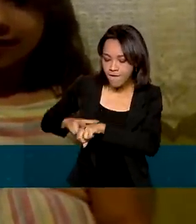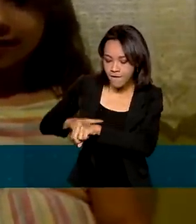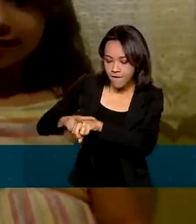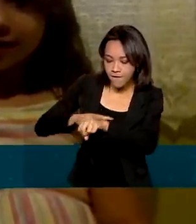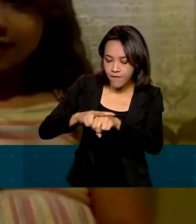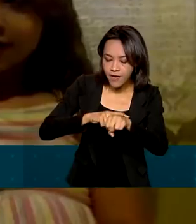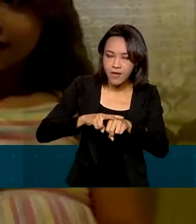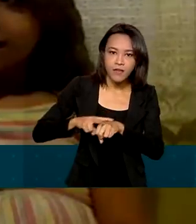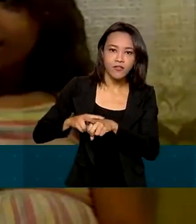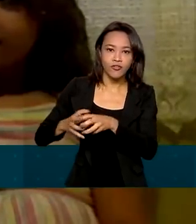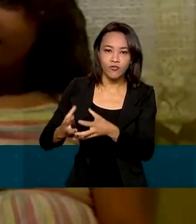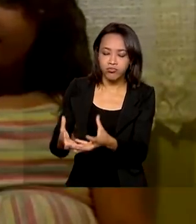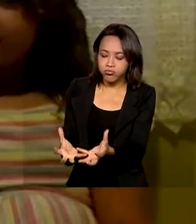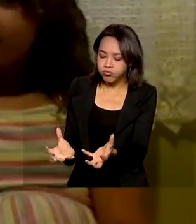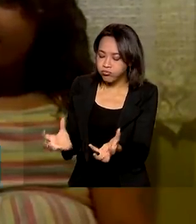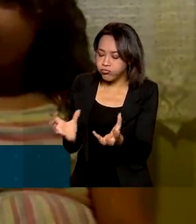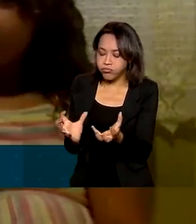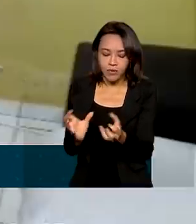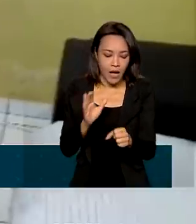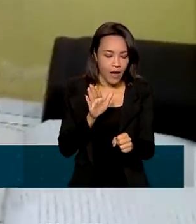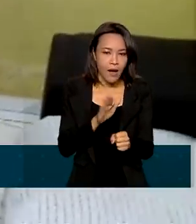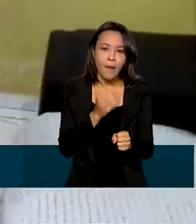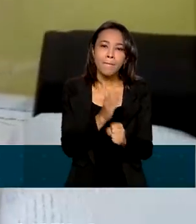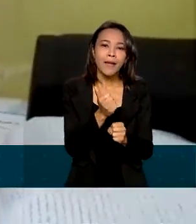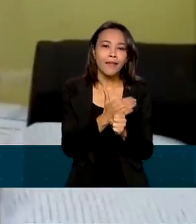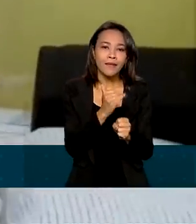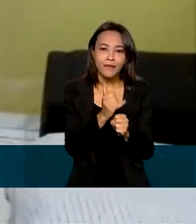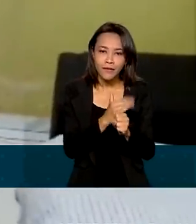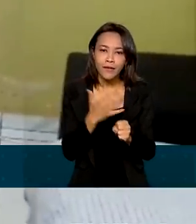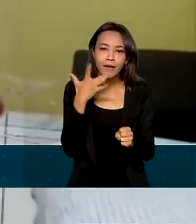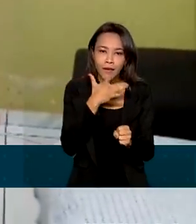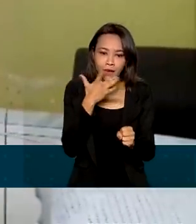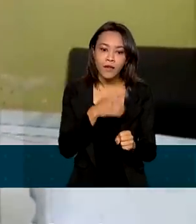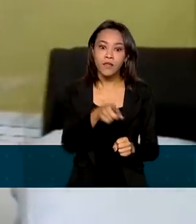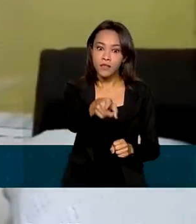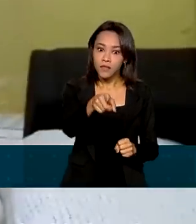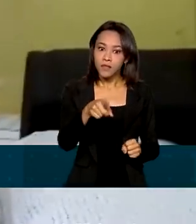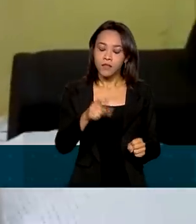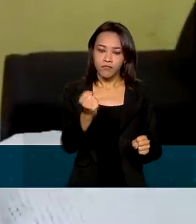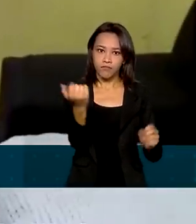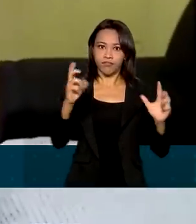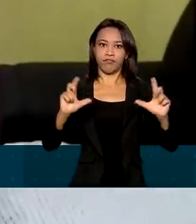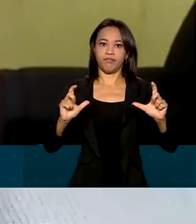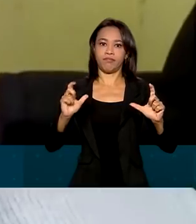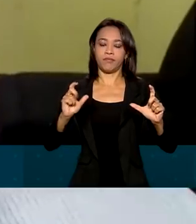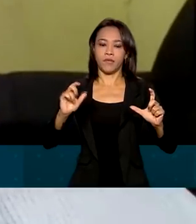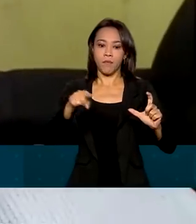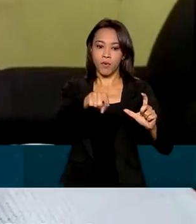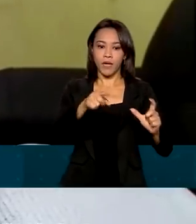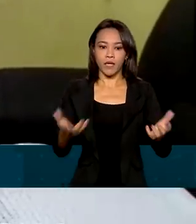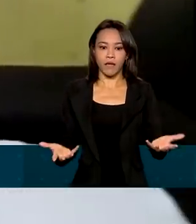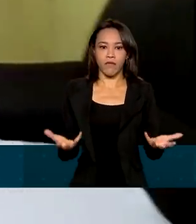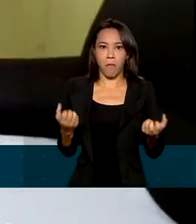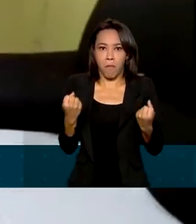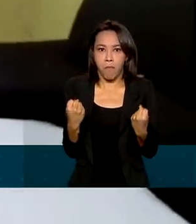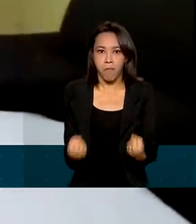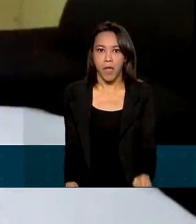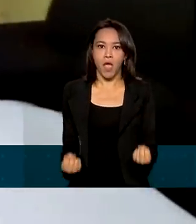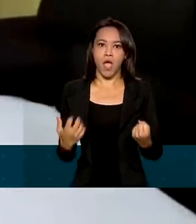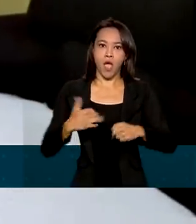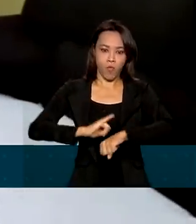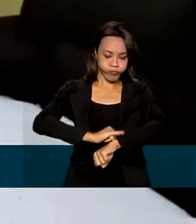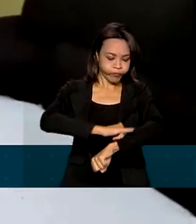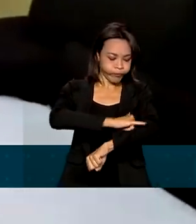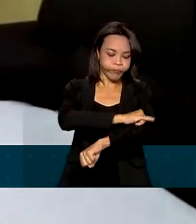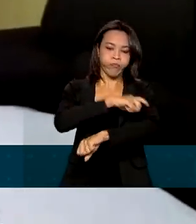batatinha. O alerta acendeu quando Mariana apresentou sobrepeso e teve que ser